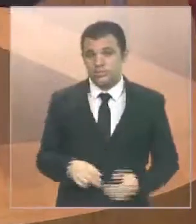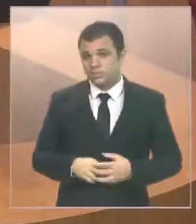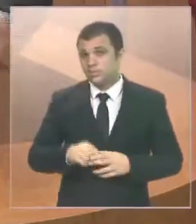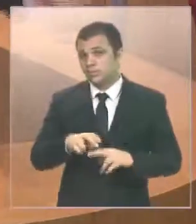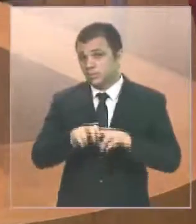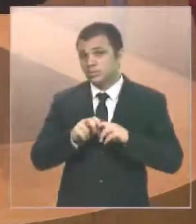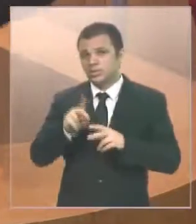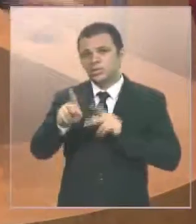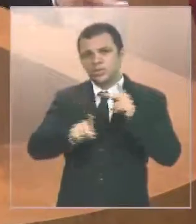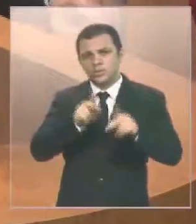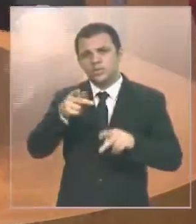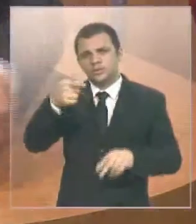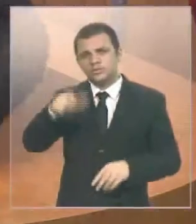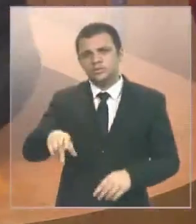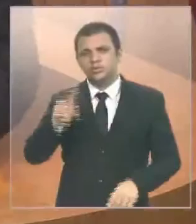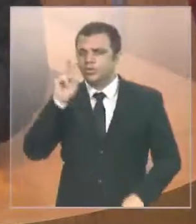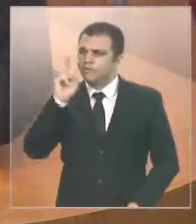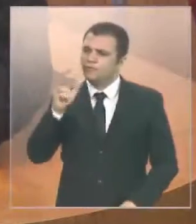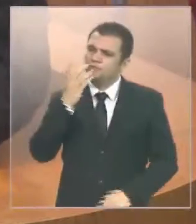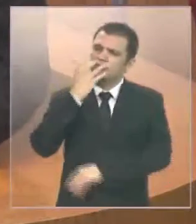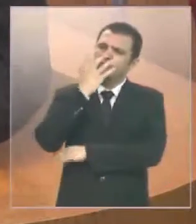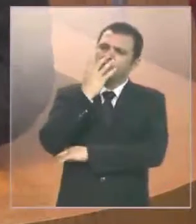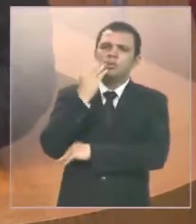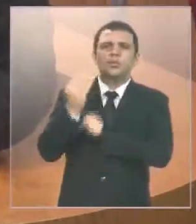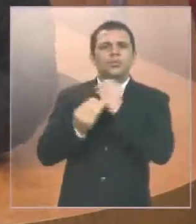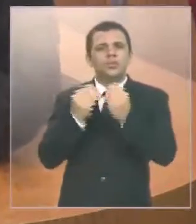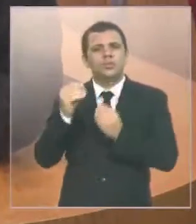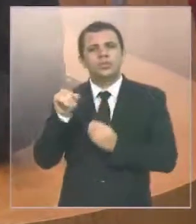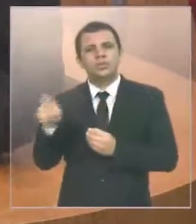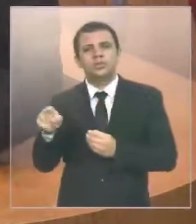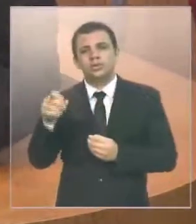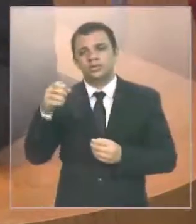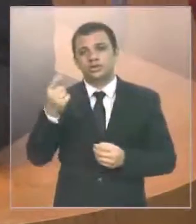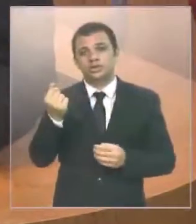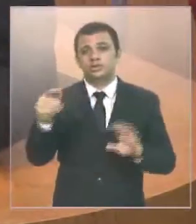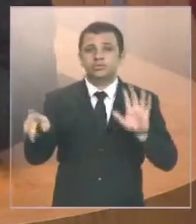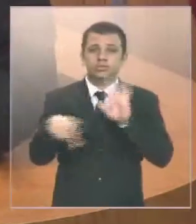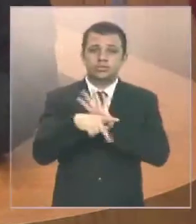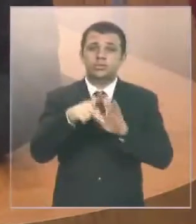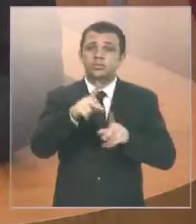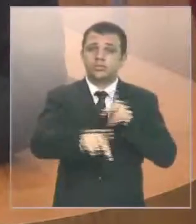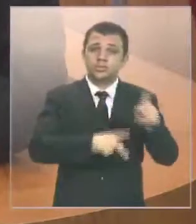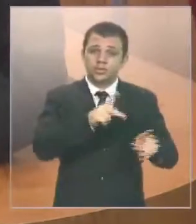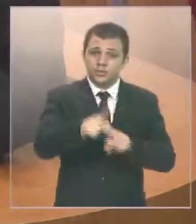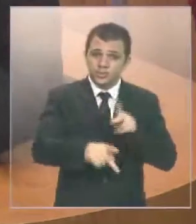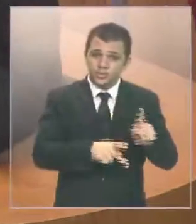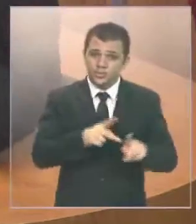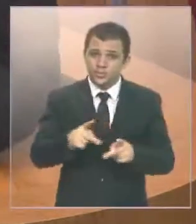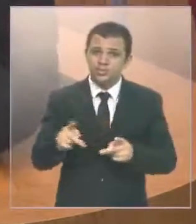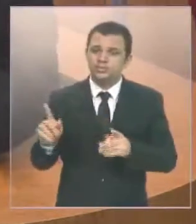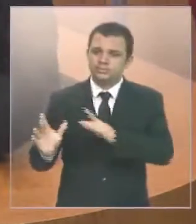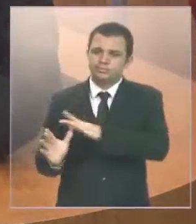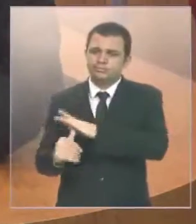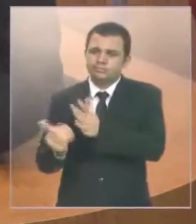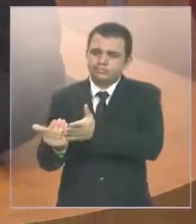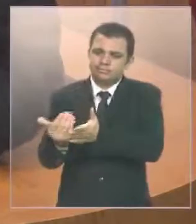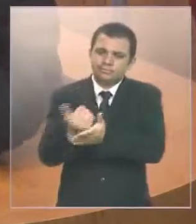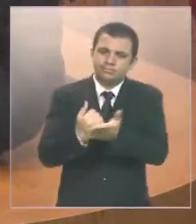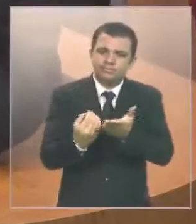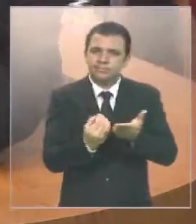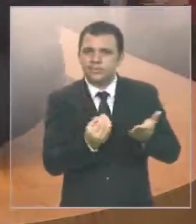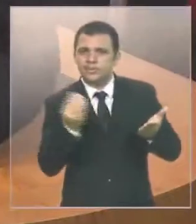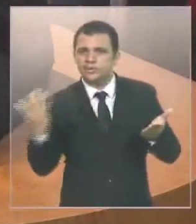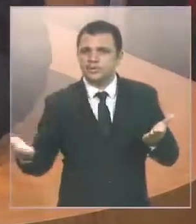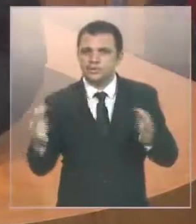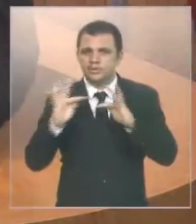olha o dinheiro da prefeitura de Bacabal, que é o dinheiro do povo, ser desviado para familiares do